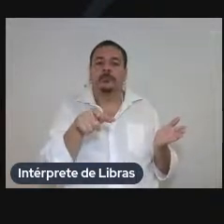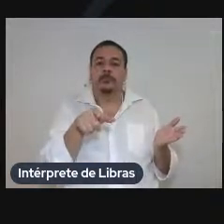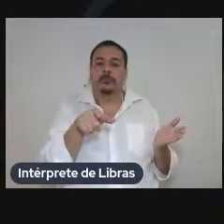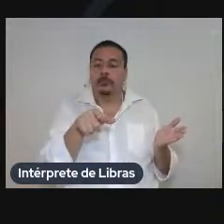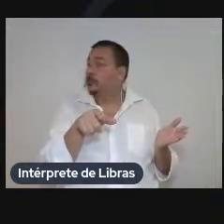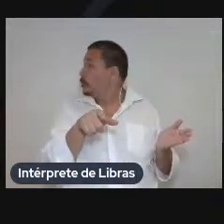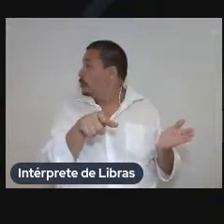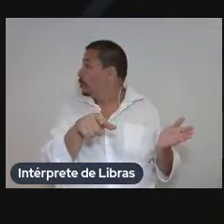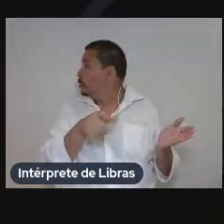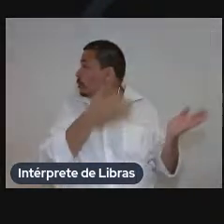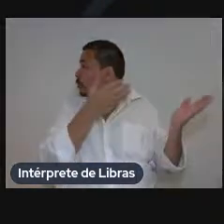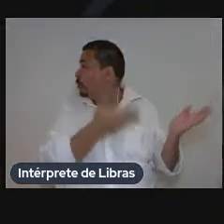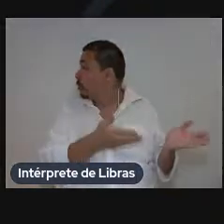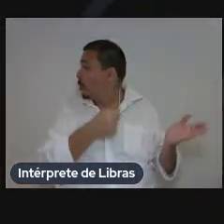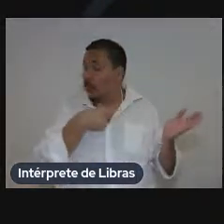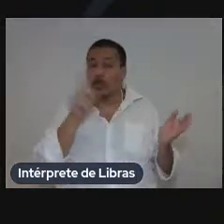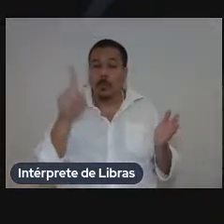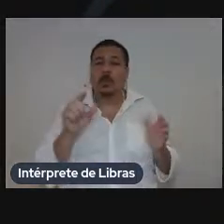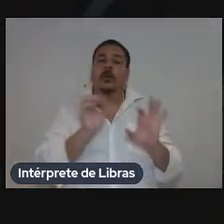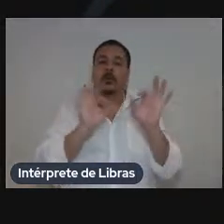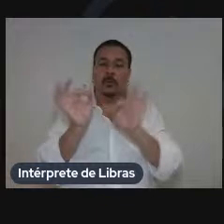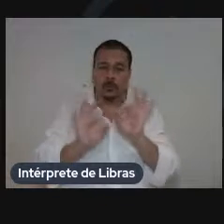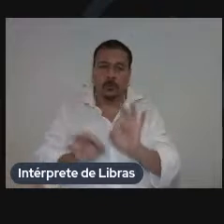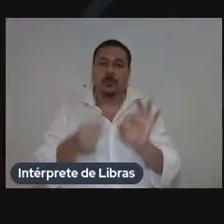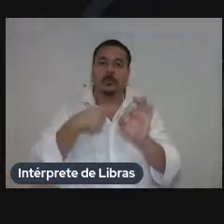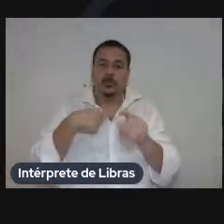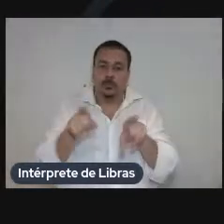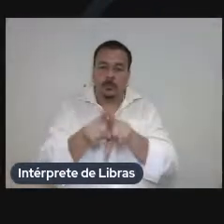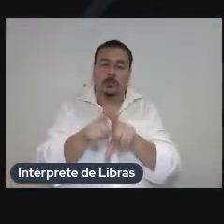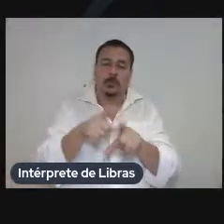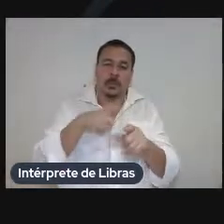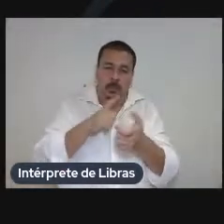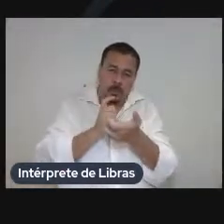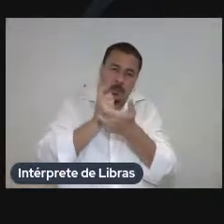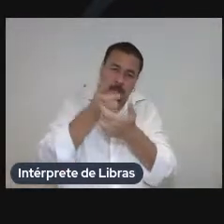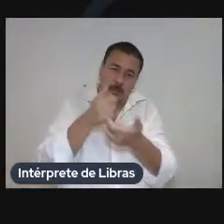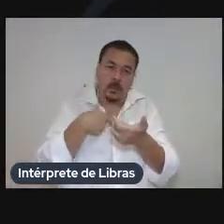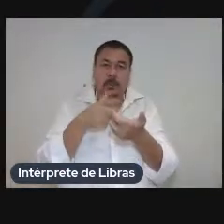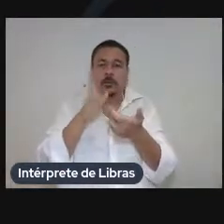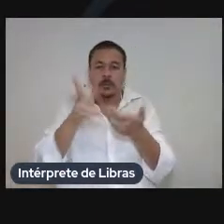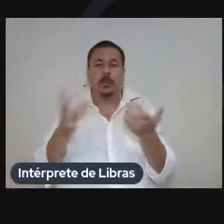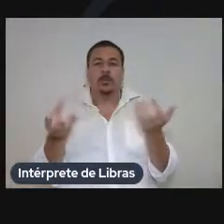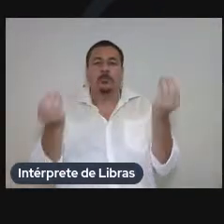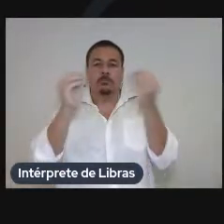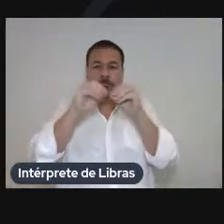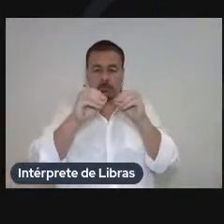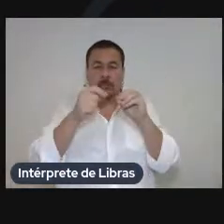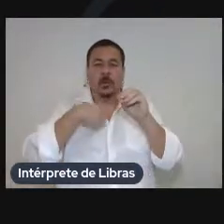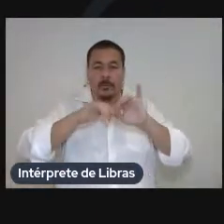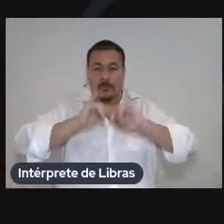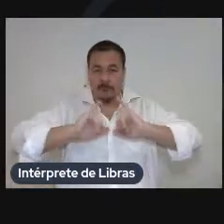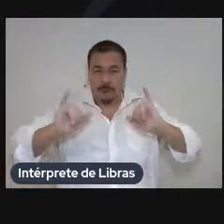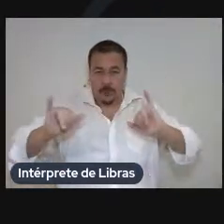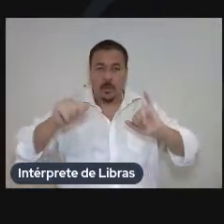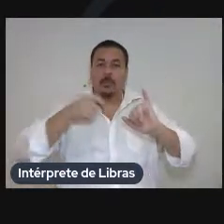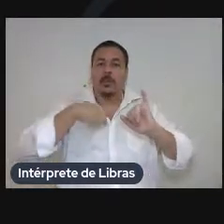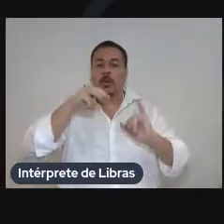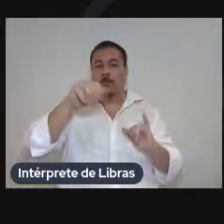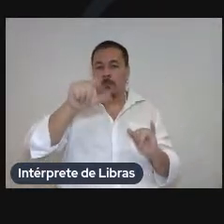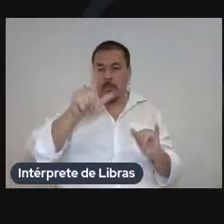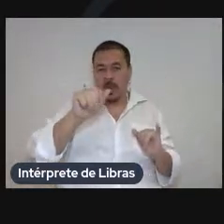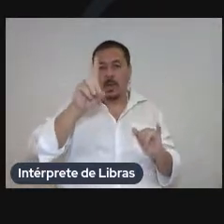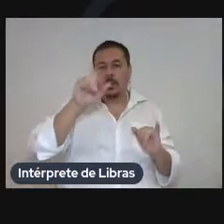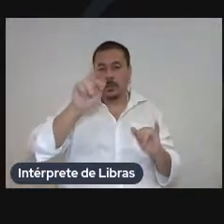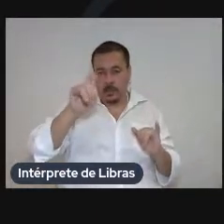organização das entradas depois que nós já mesclamos e a mala direta já jogou todas as informações